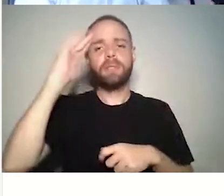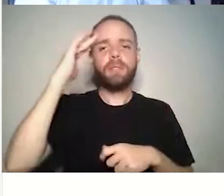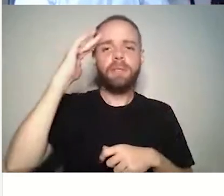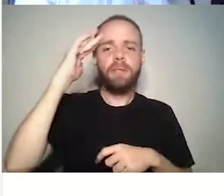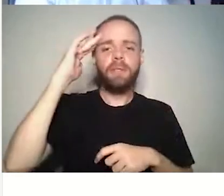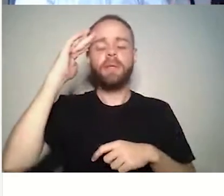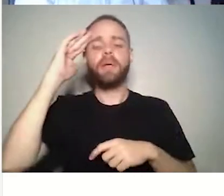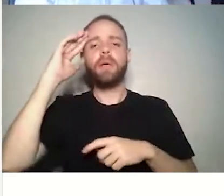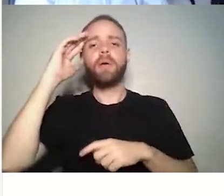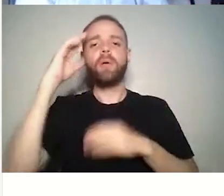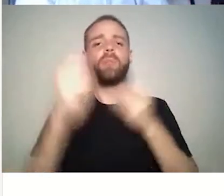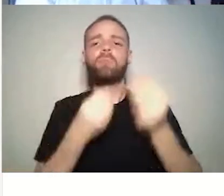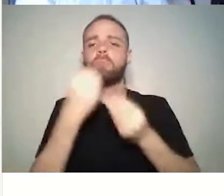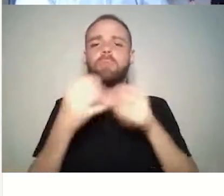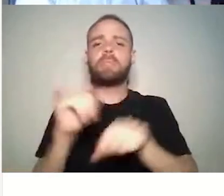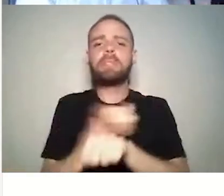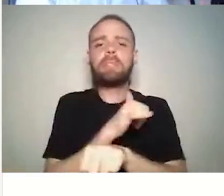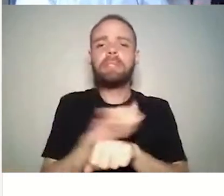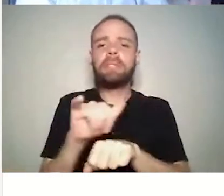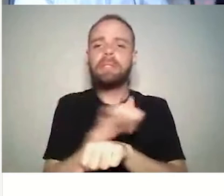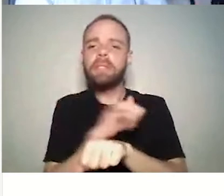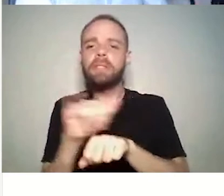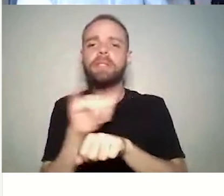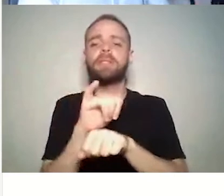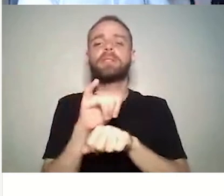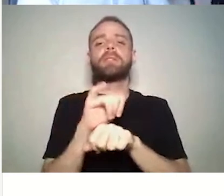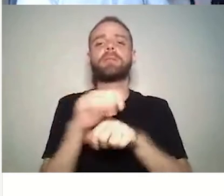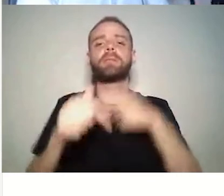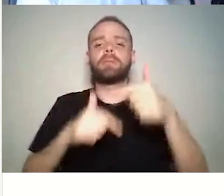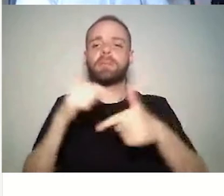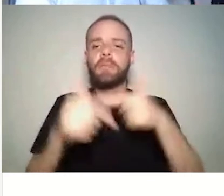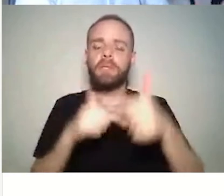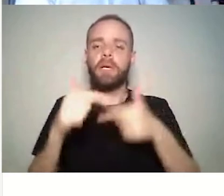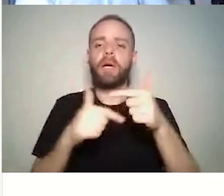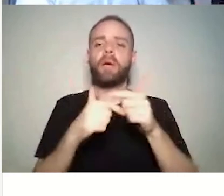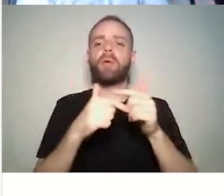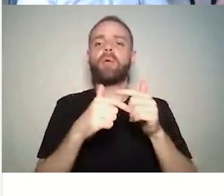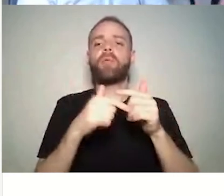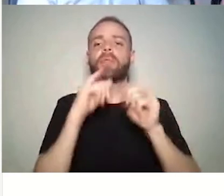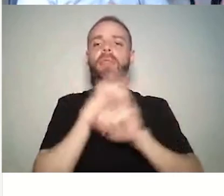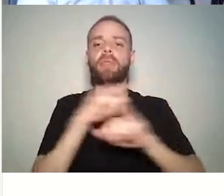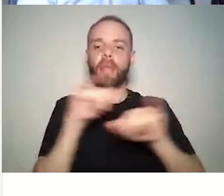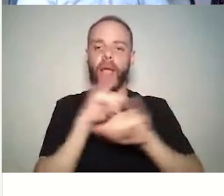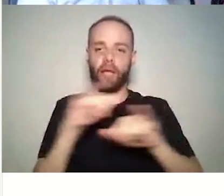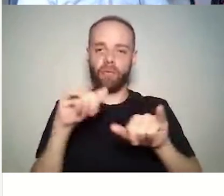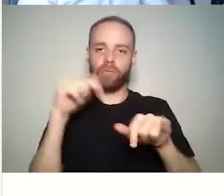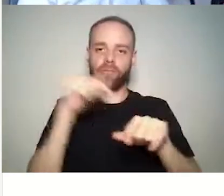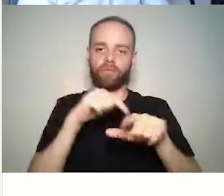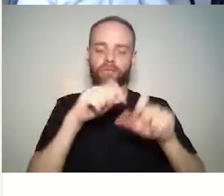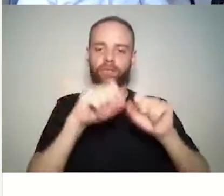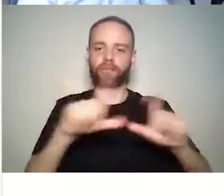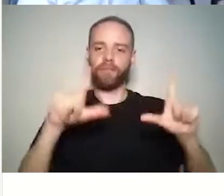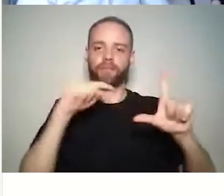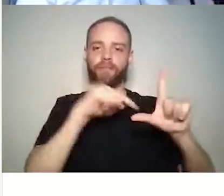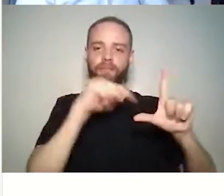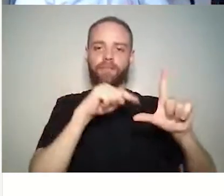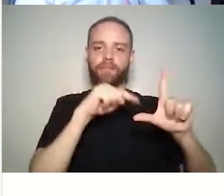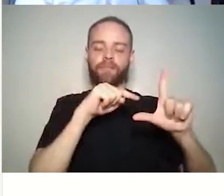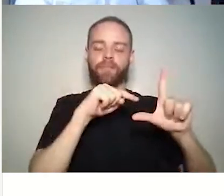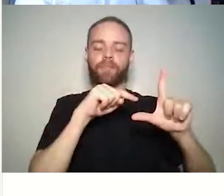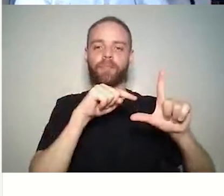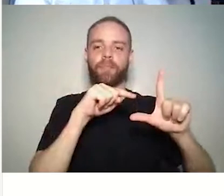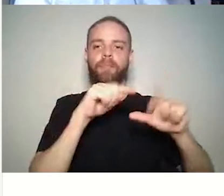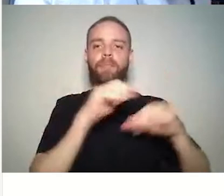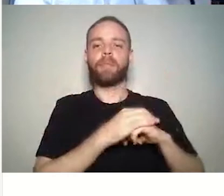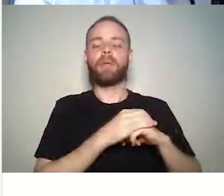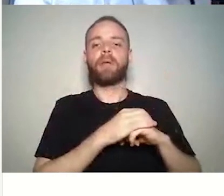abordagens possíveis para trabalhar com os dados que o próprio mundo gera. Então, a gente tem uma abordagem reativa e